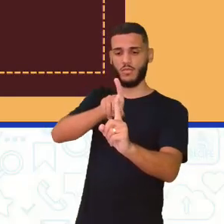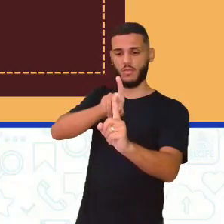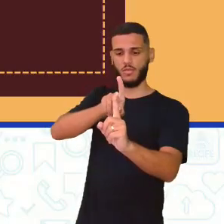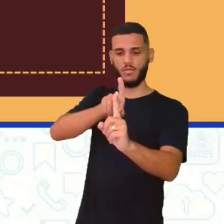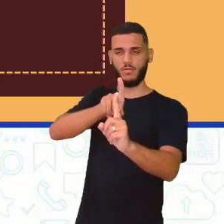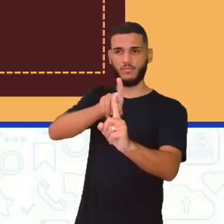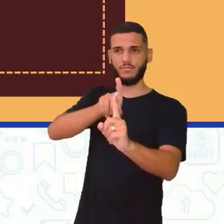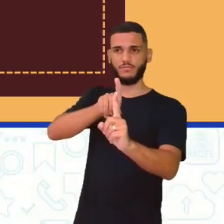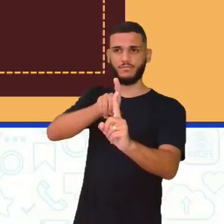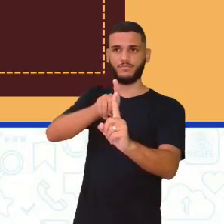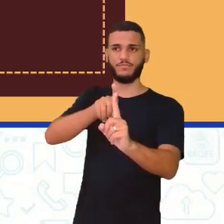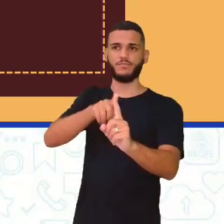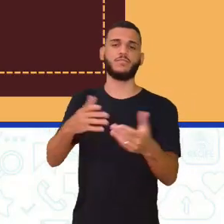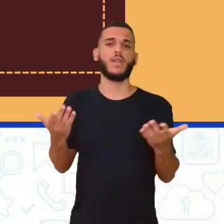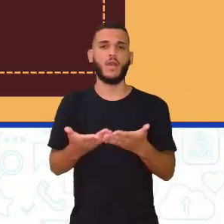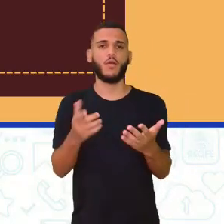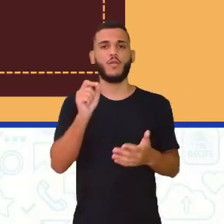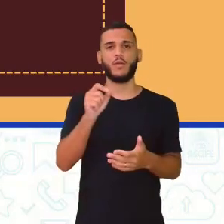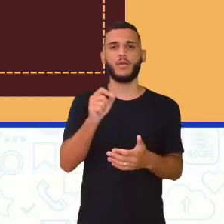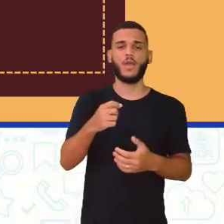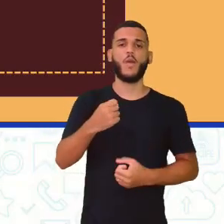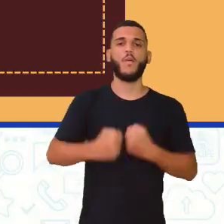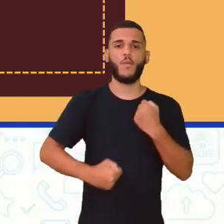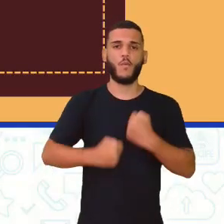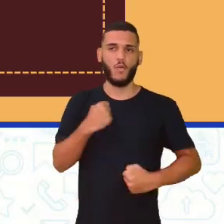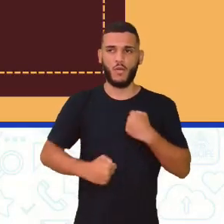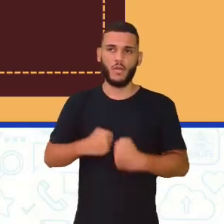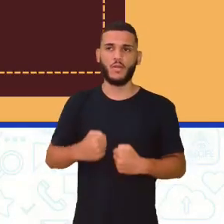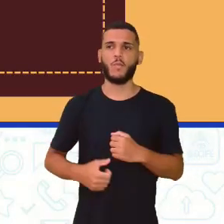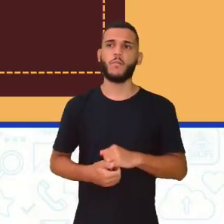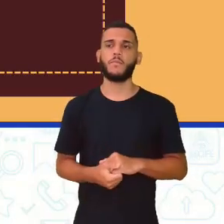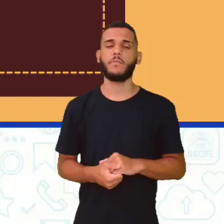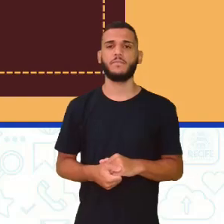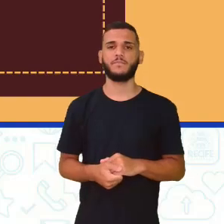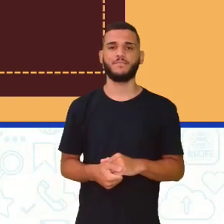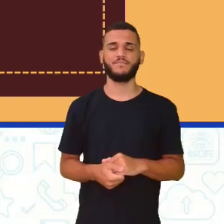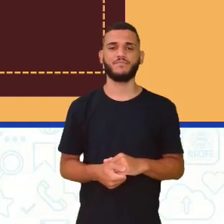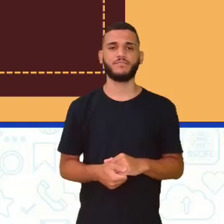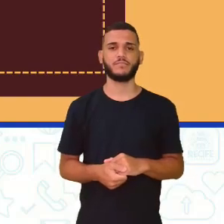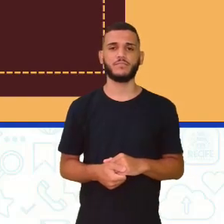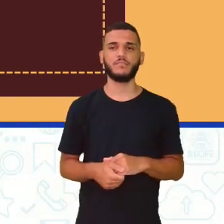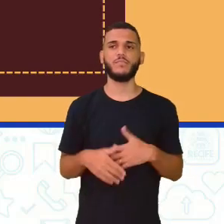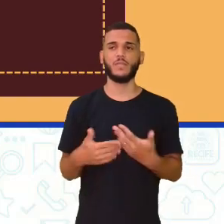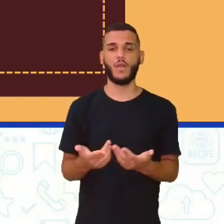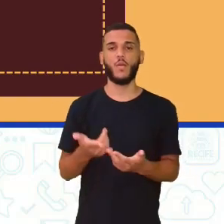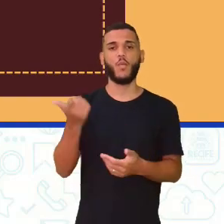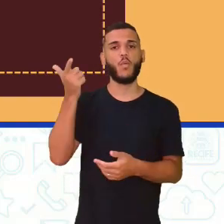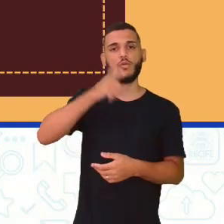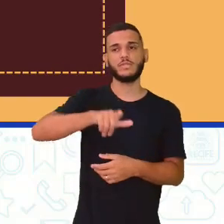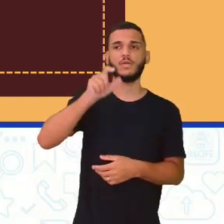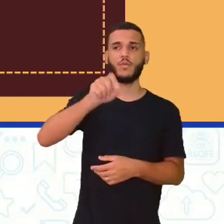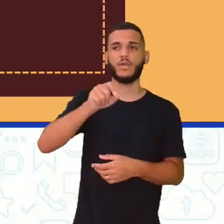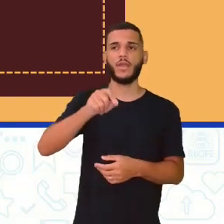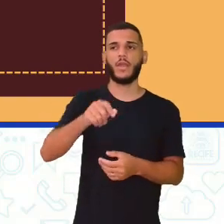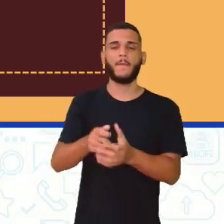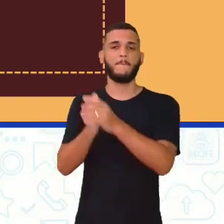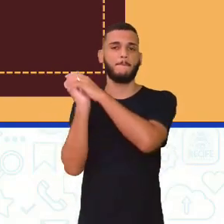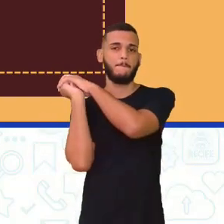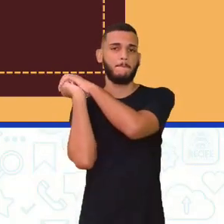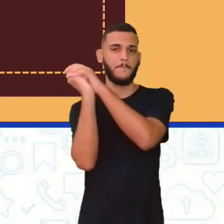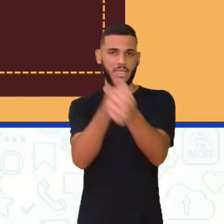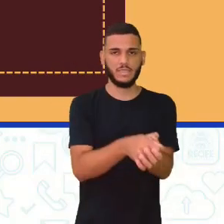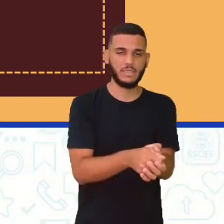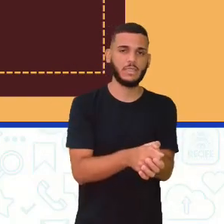por favor? Que agora eles vão correr. E aí, ó, quando ele consegue rebater a bola,